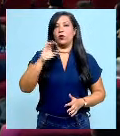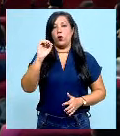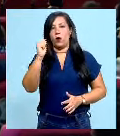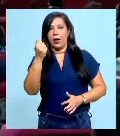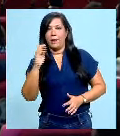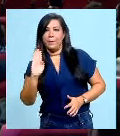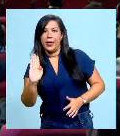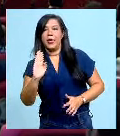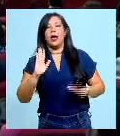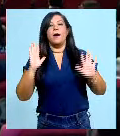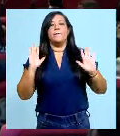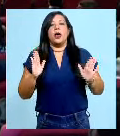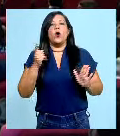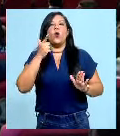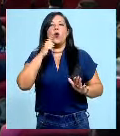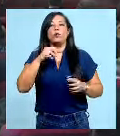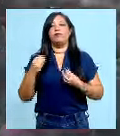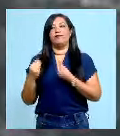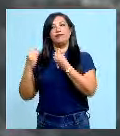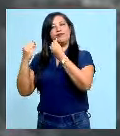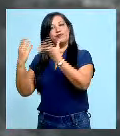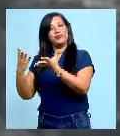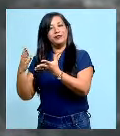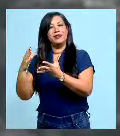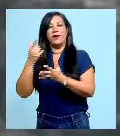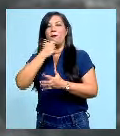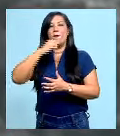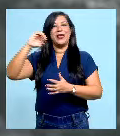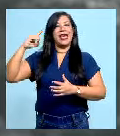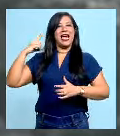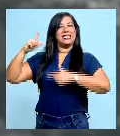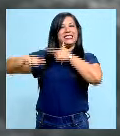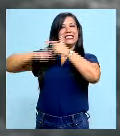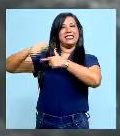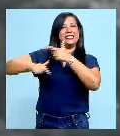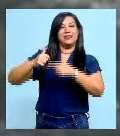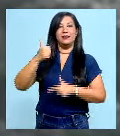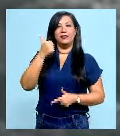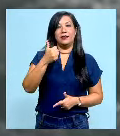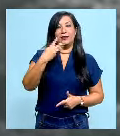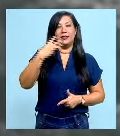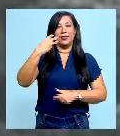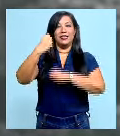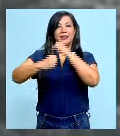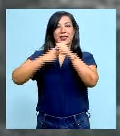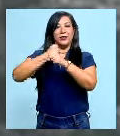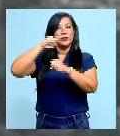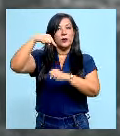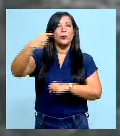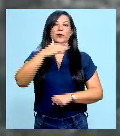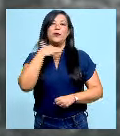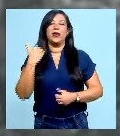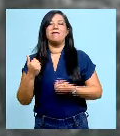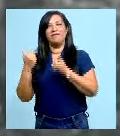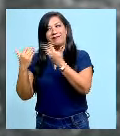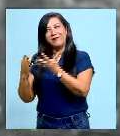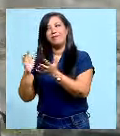Advogados do Brasil finalmente concedeu o título ao abolicionista, 133 anos após sua morte.